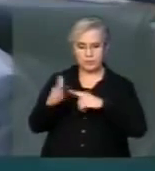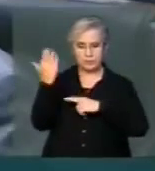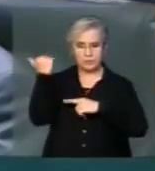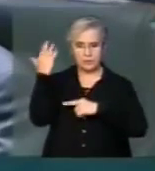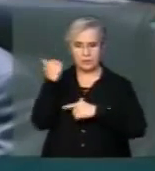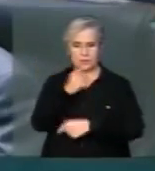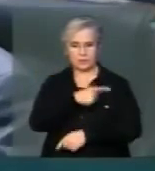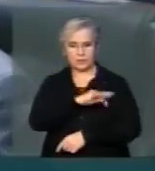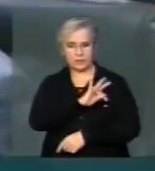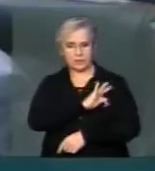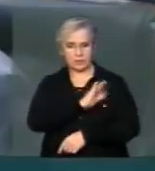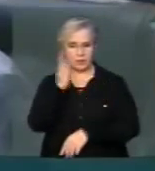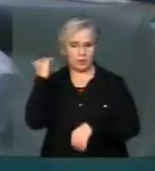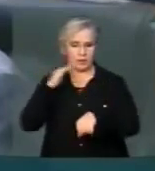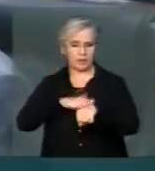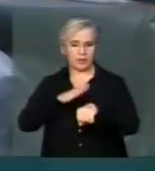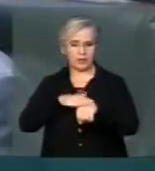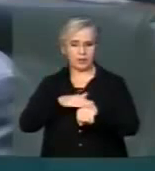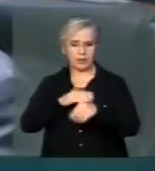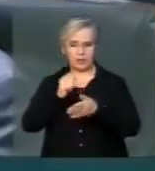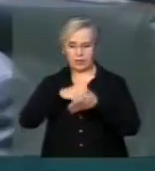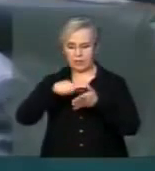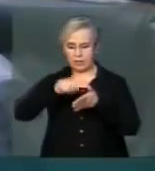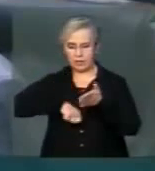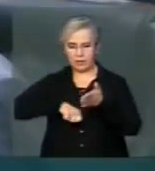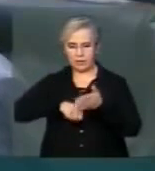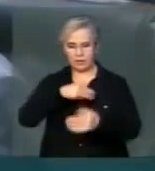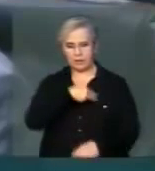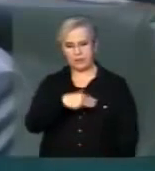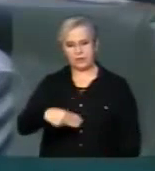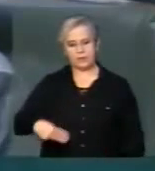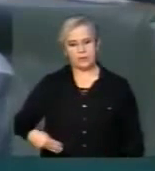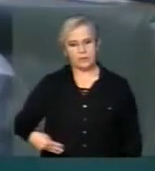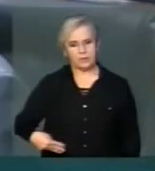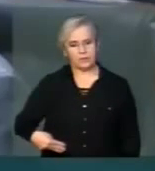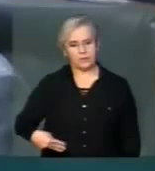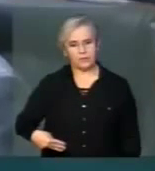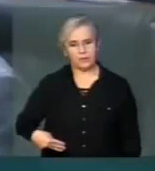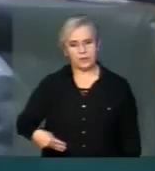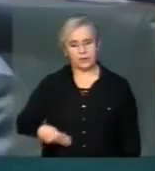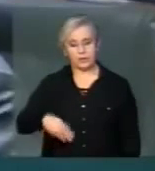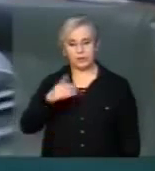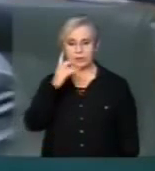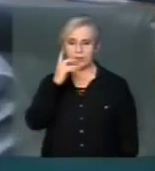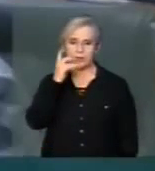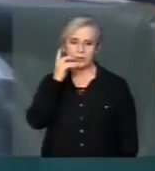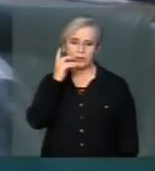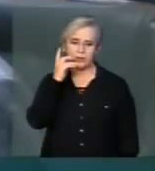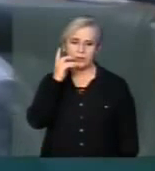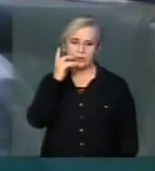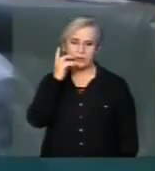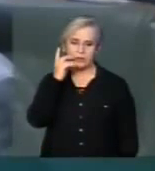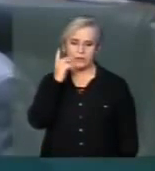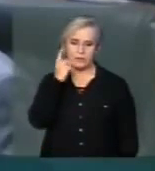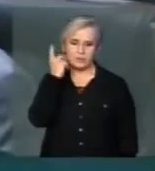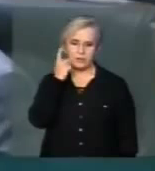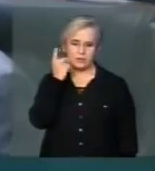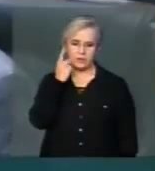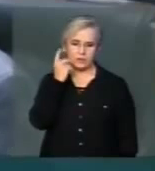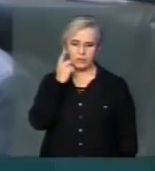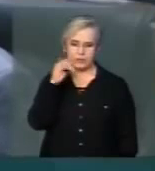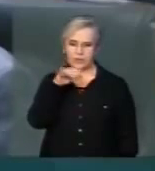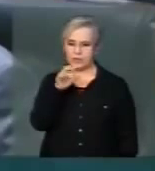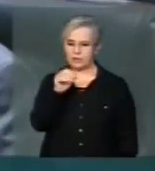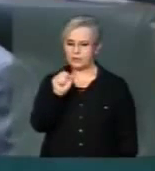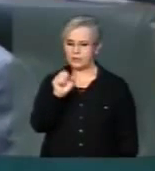PT, naquela época assinada pelo ministro, então, pelo deputado, que já tinha sido o ministro José de